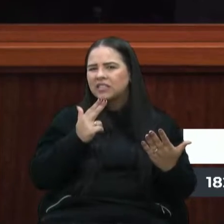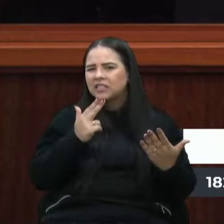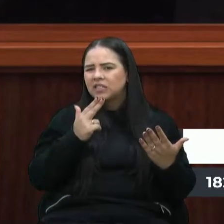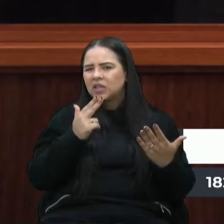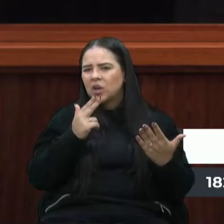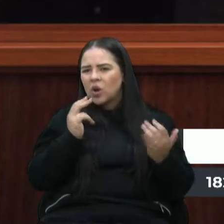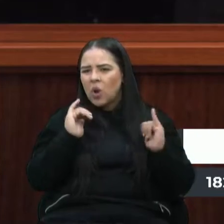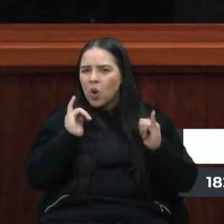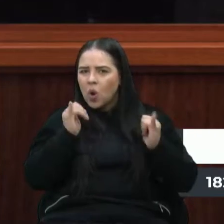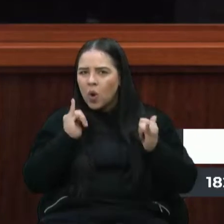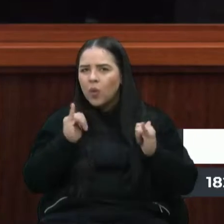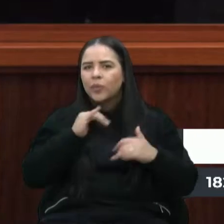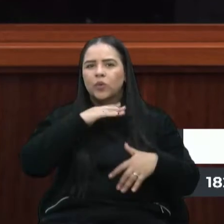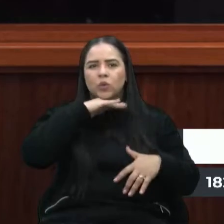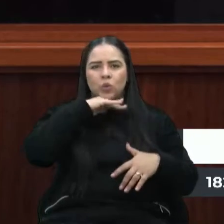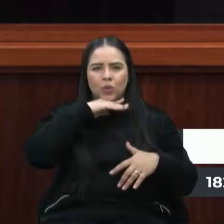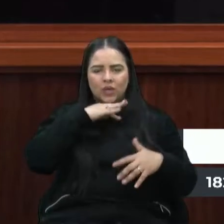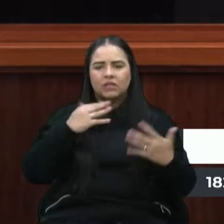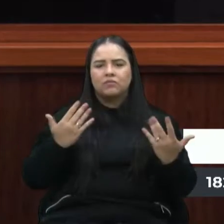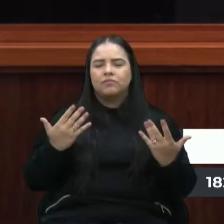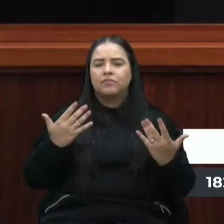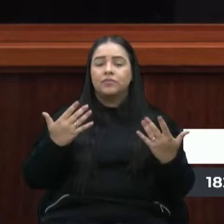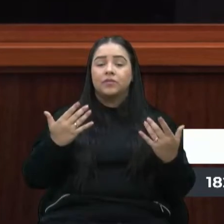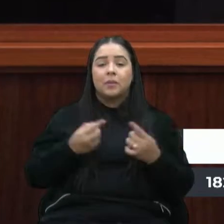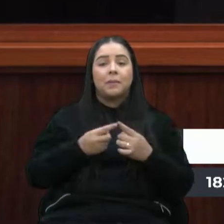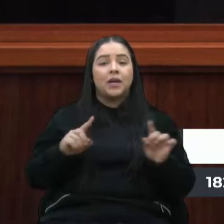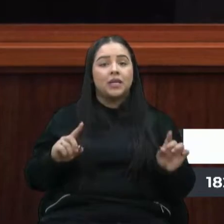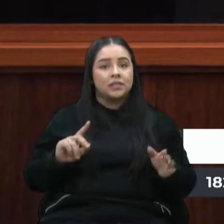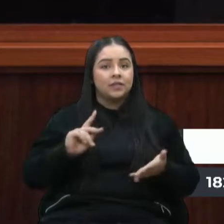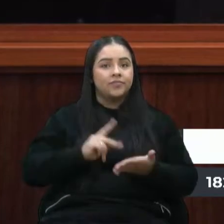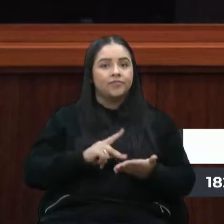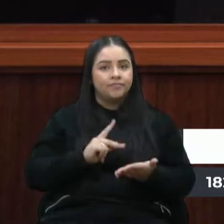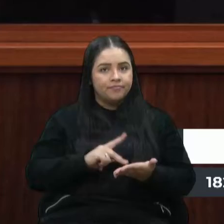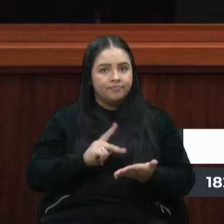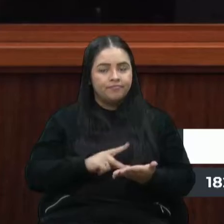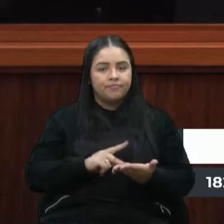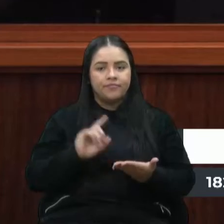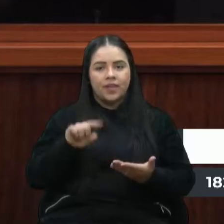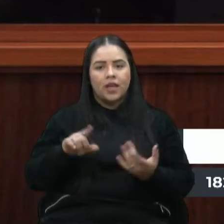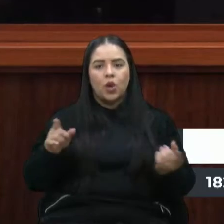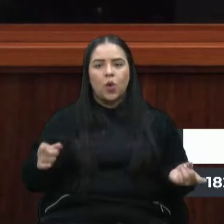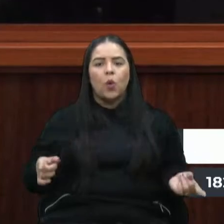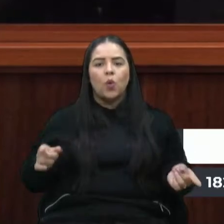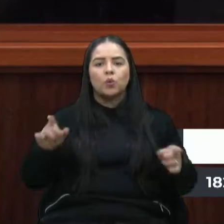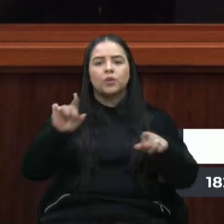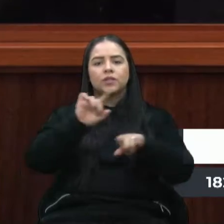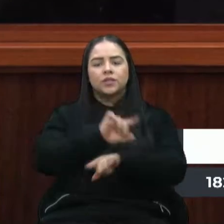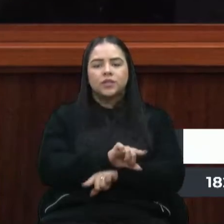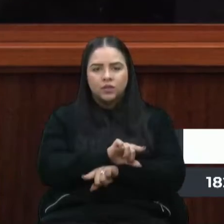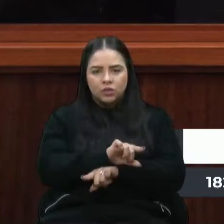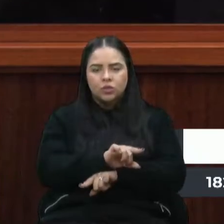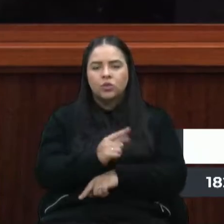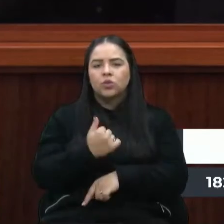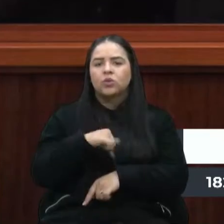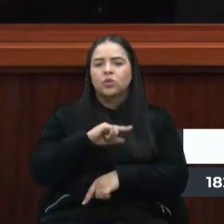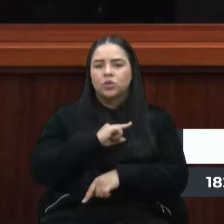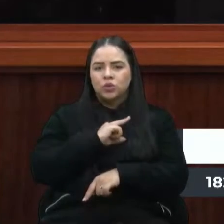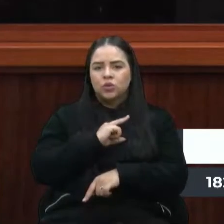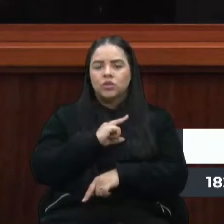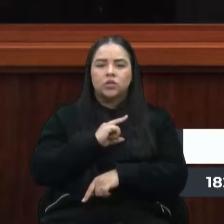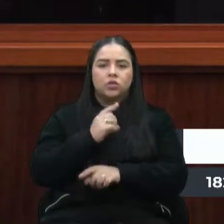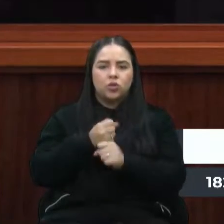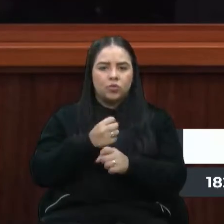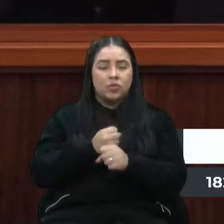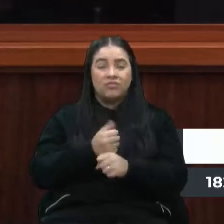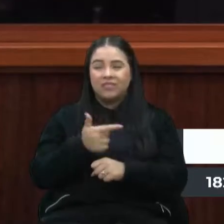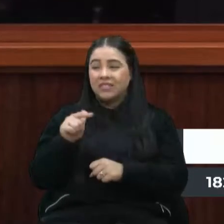públicas da cidade, e quando, na verdade, é exatamente o contrário. Nós fizermos uma conta, eu não tenho os